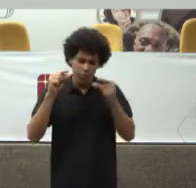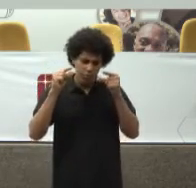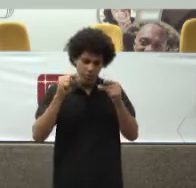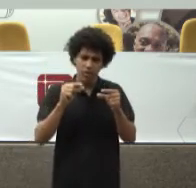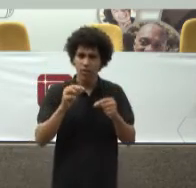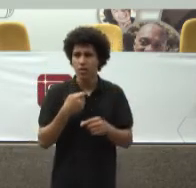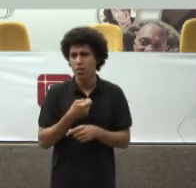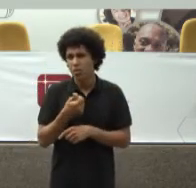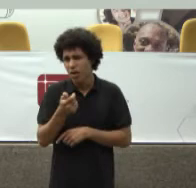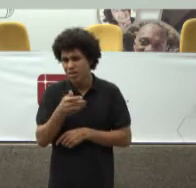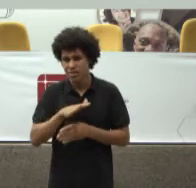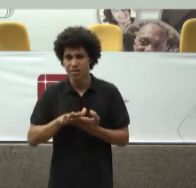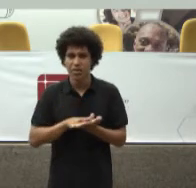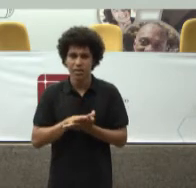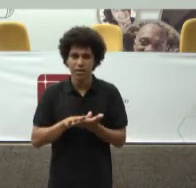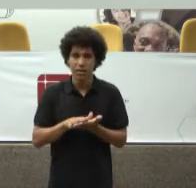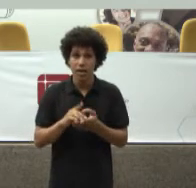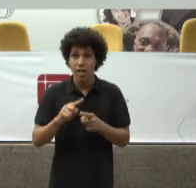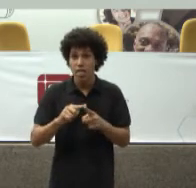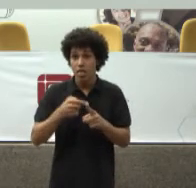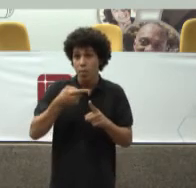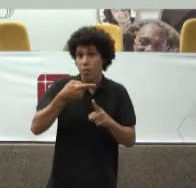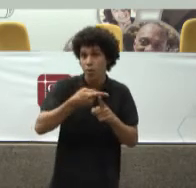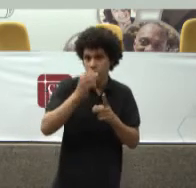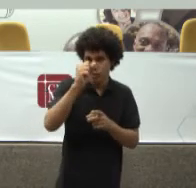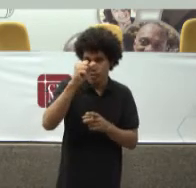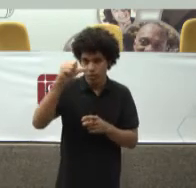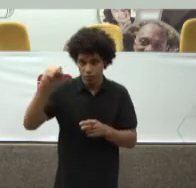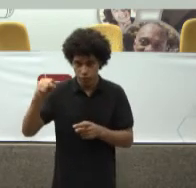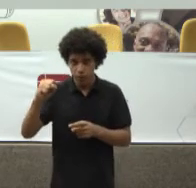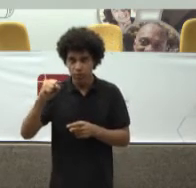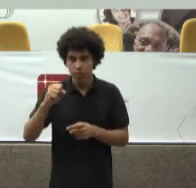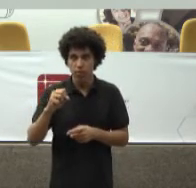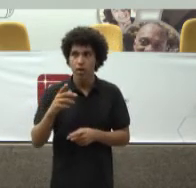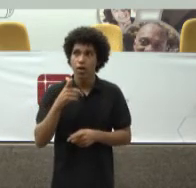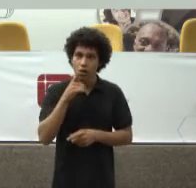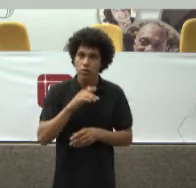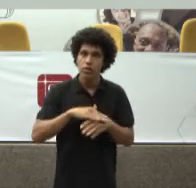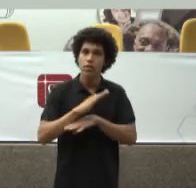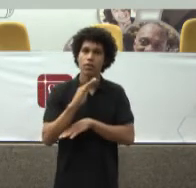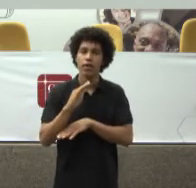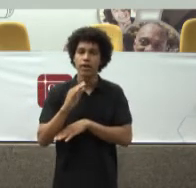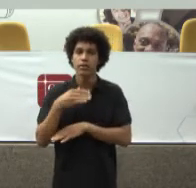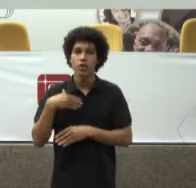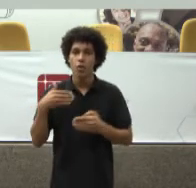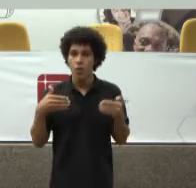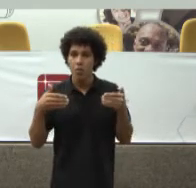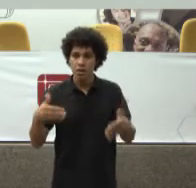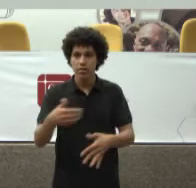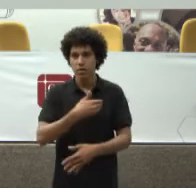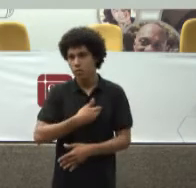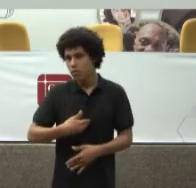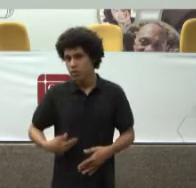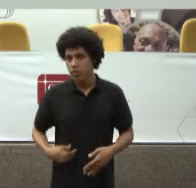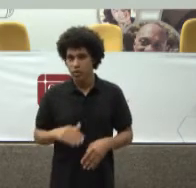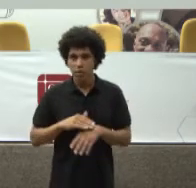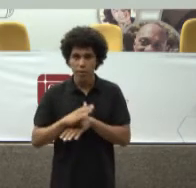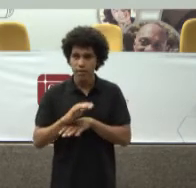artigo 129 Incisos 2 e 3 Estabelecem duas formas De atuação do Ministério Público Muito